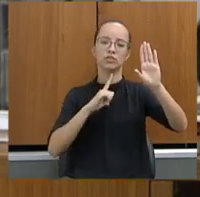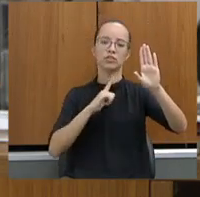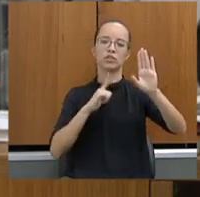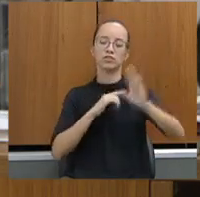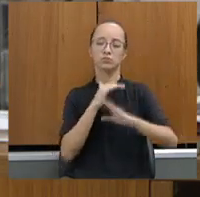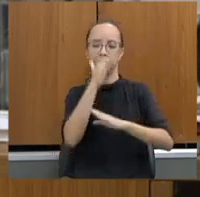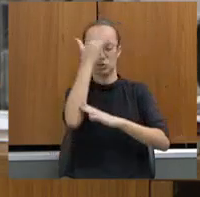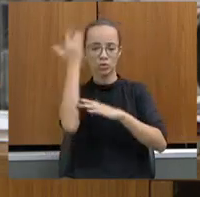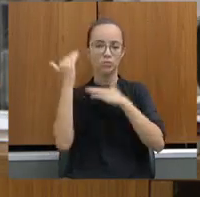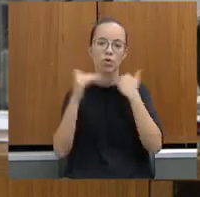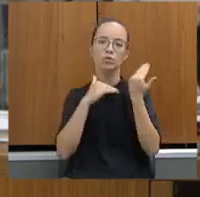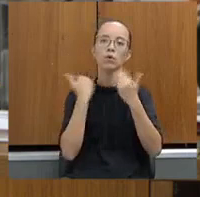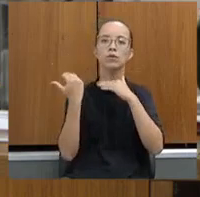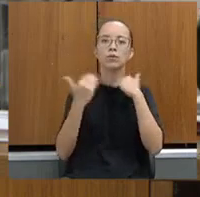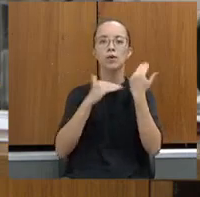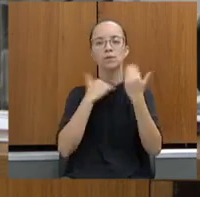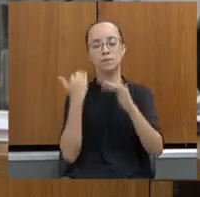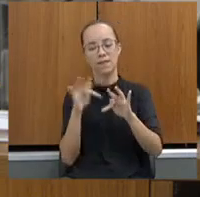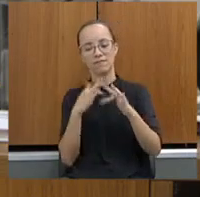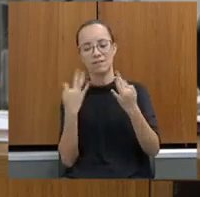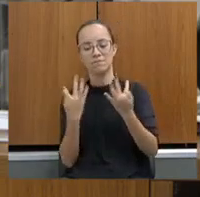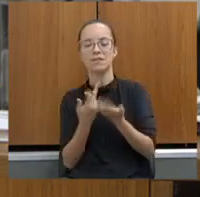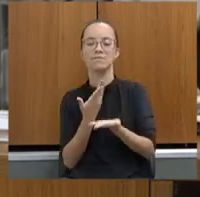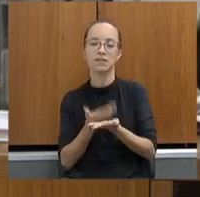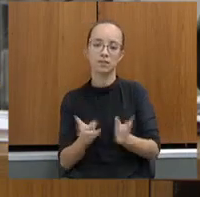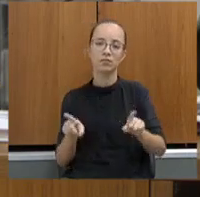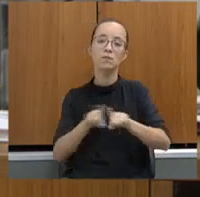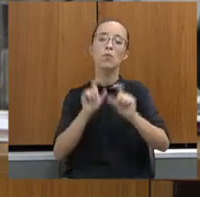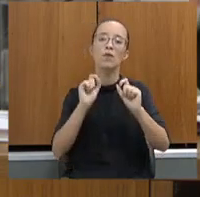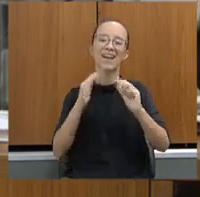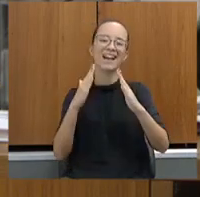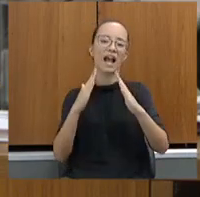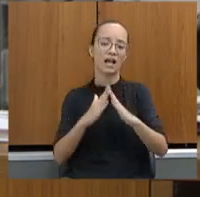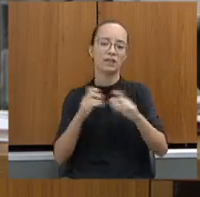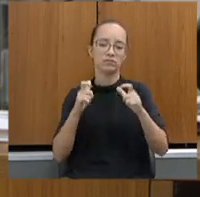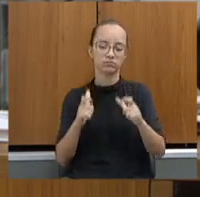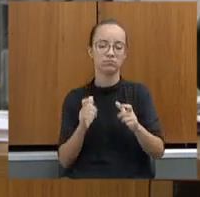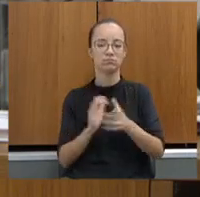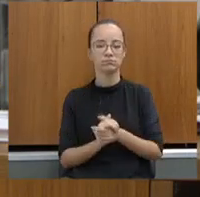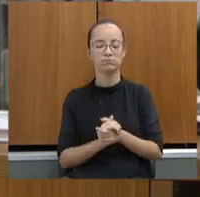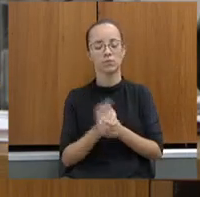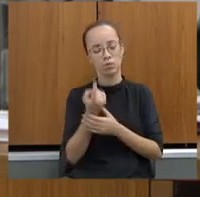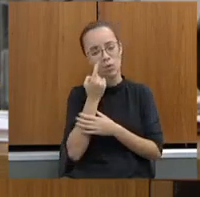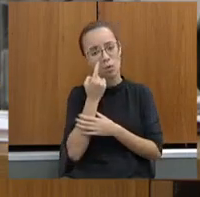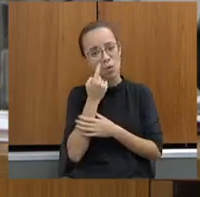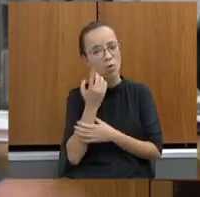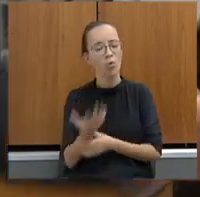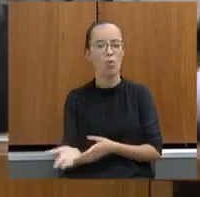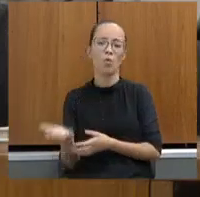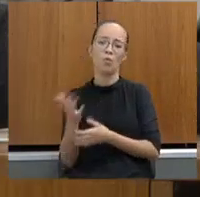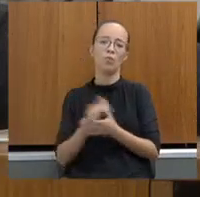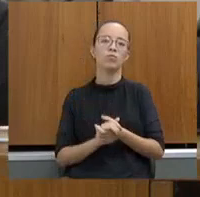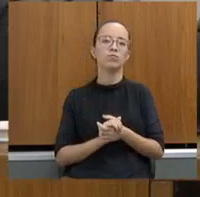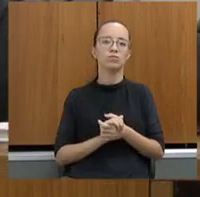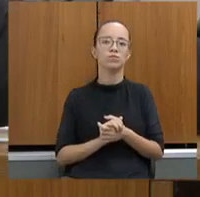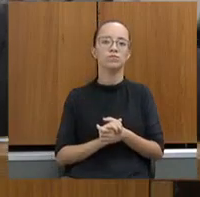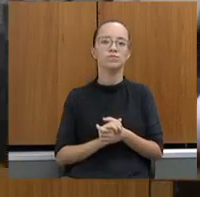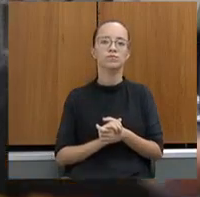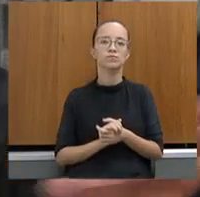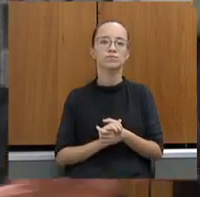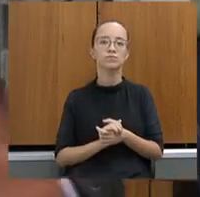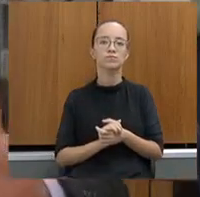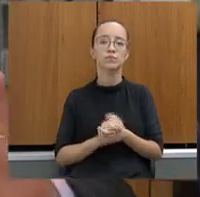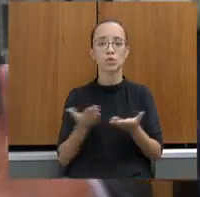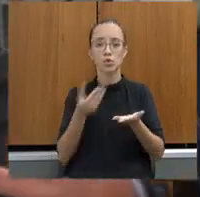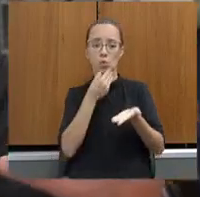A família perdeu a propriedade. Olha para onde nós estamos indo. E hoje fica o